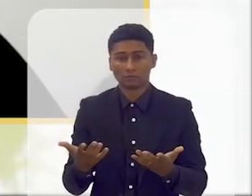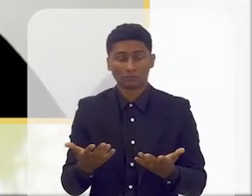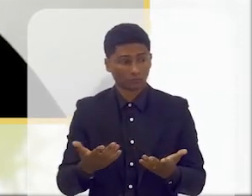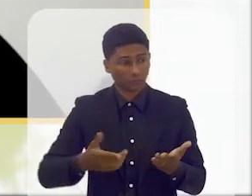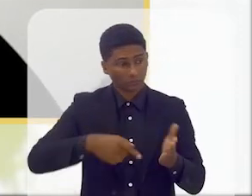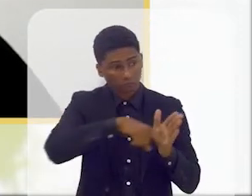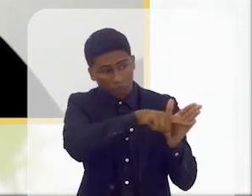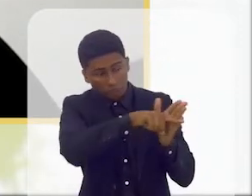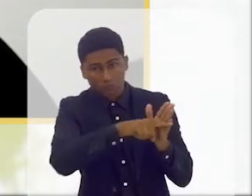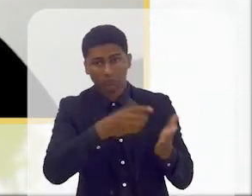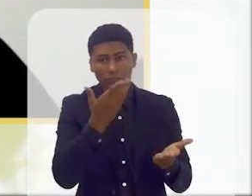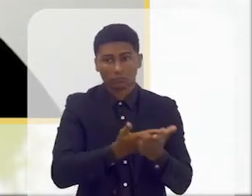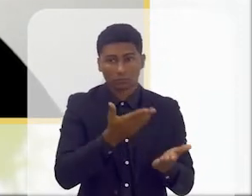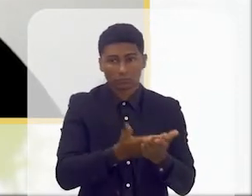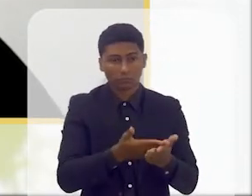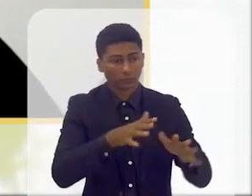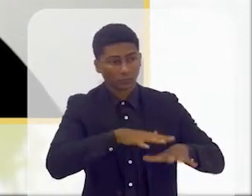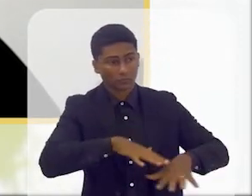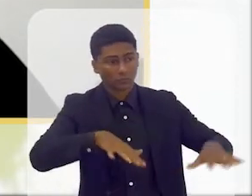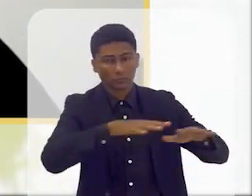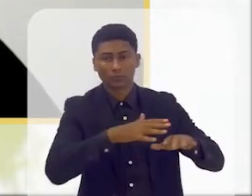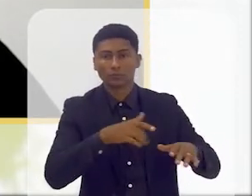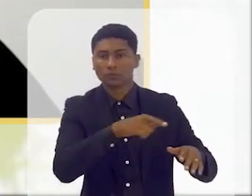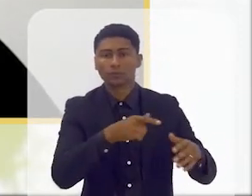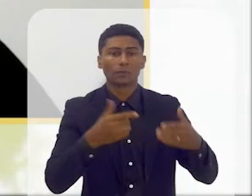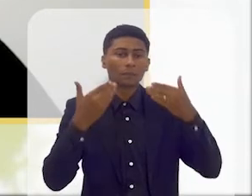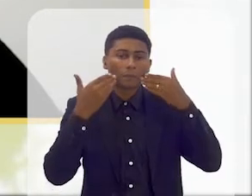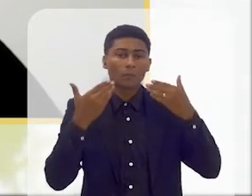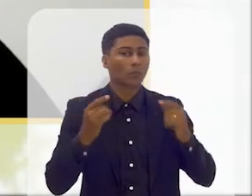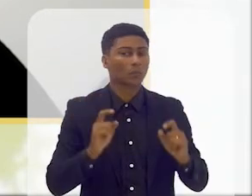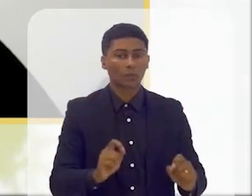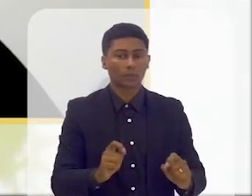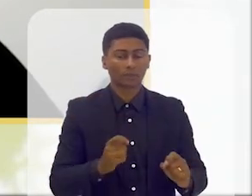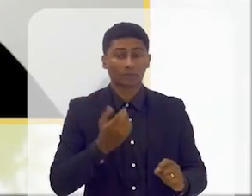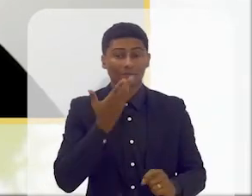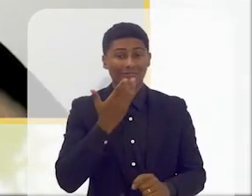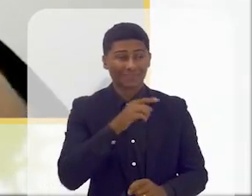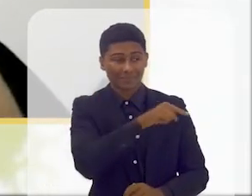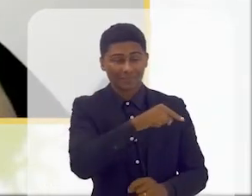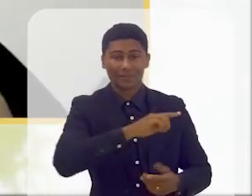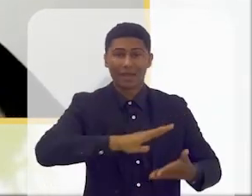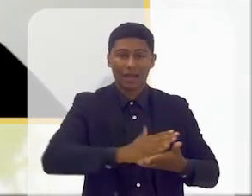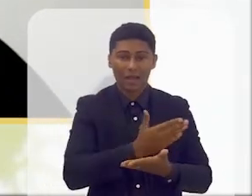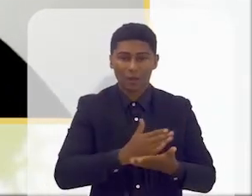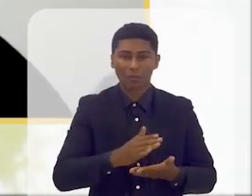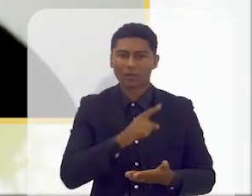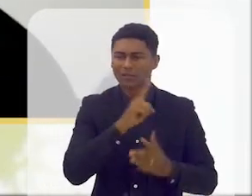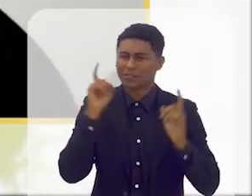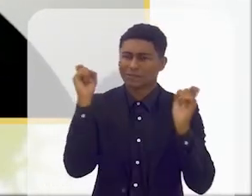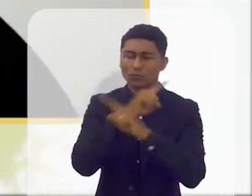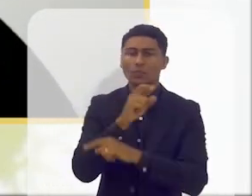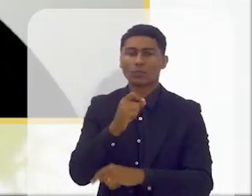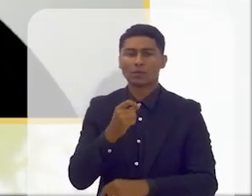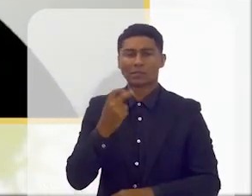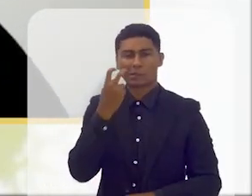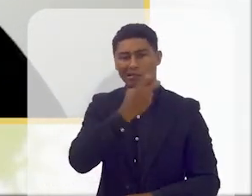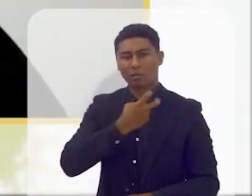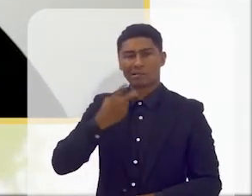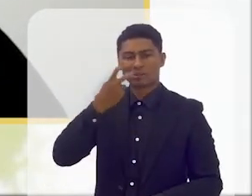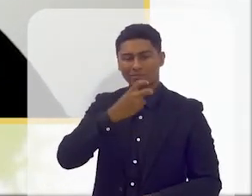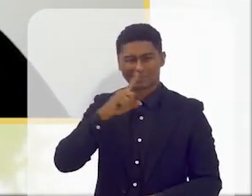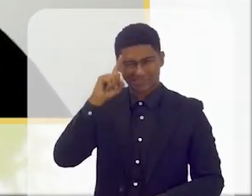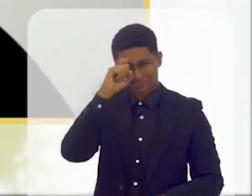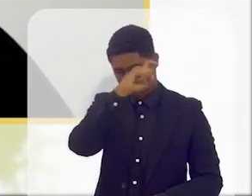estudos nos indicam que inclusivamente até crianças que tinham alguma dificuldade na dicção, na fala, em